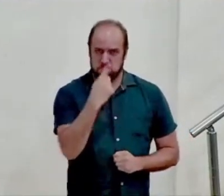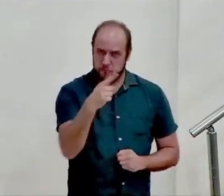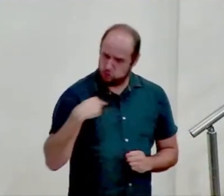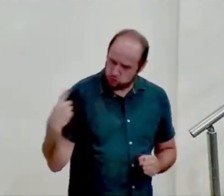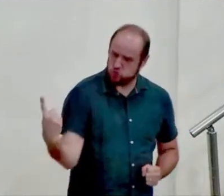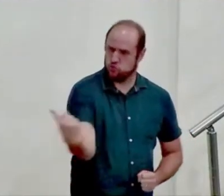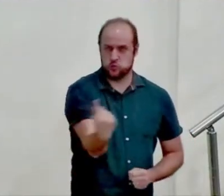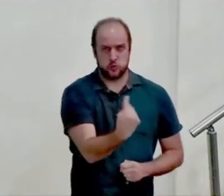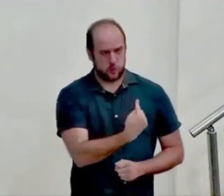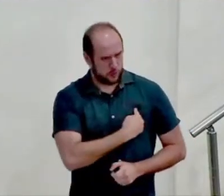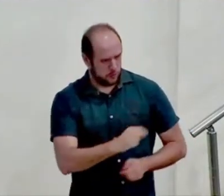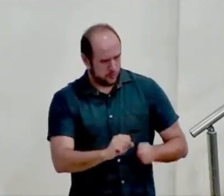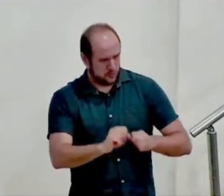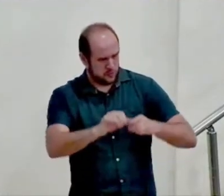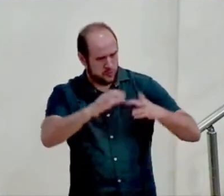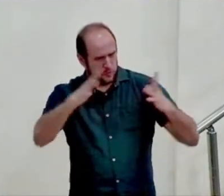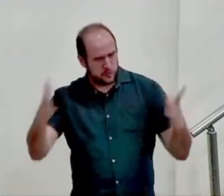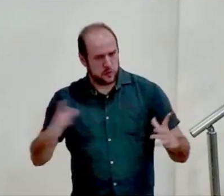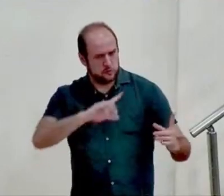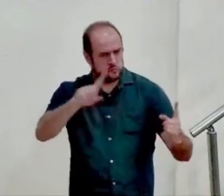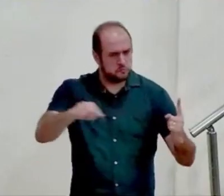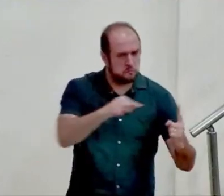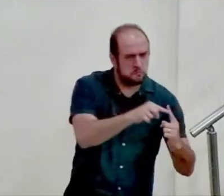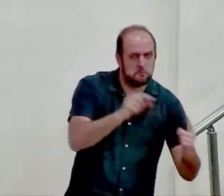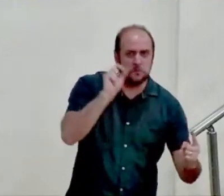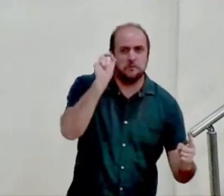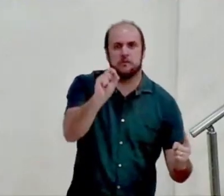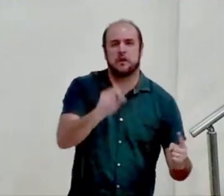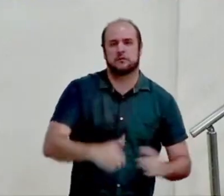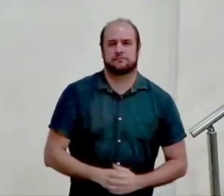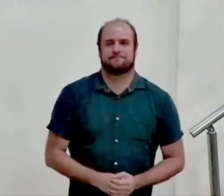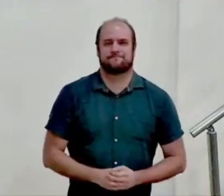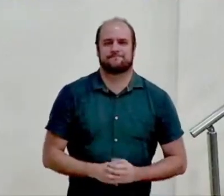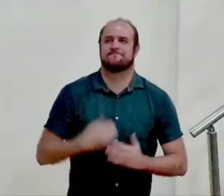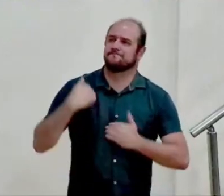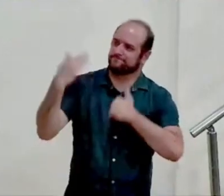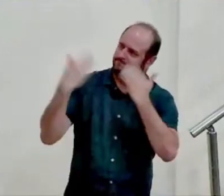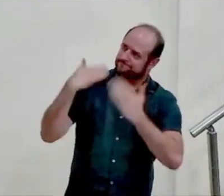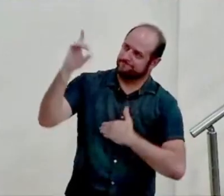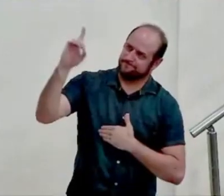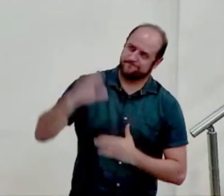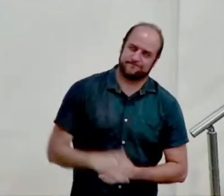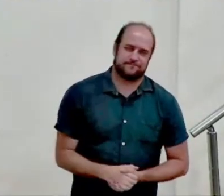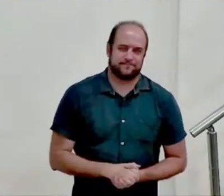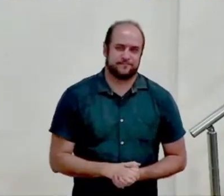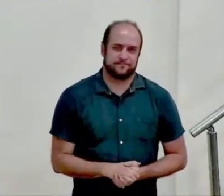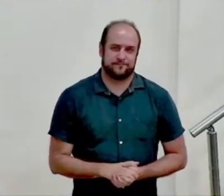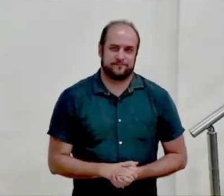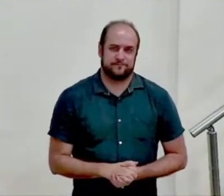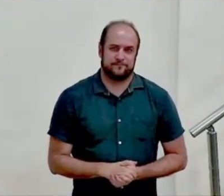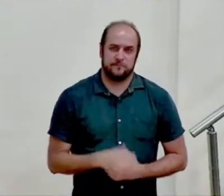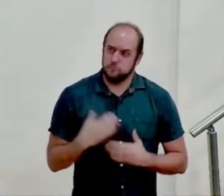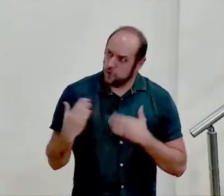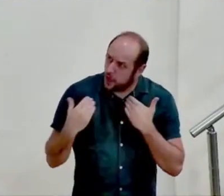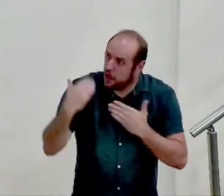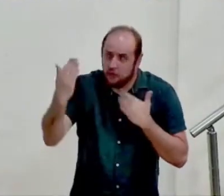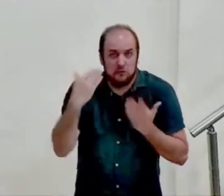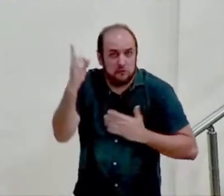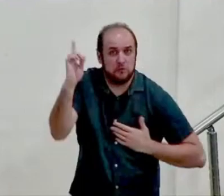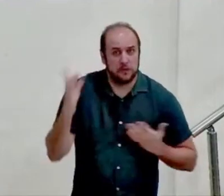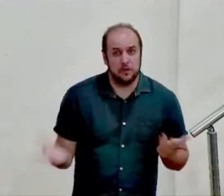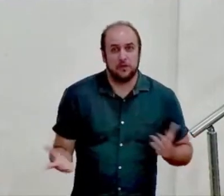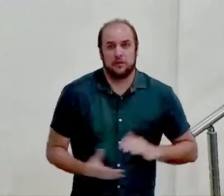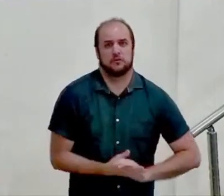fomos criados com um único propósito. Nos relacionarmos com Deus. Ter relacionamento com Deus.